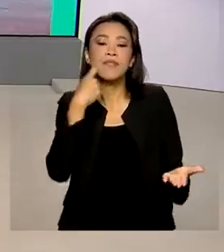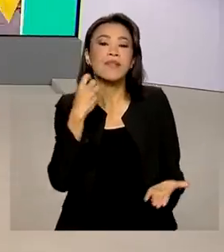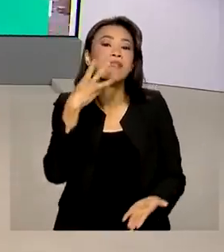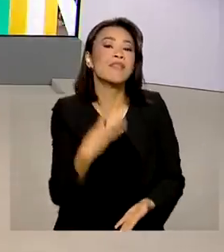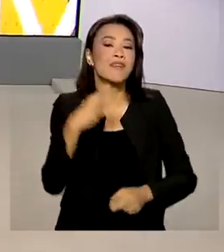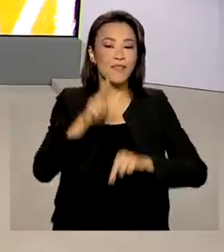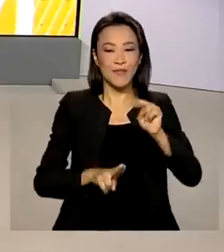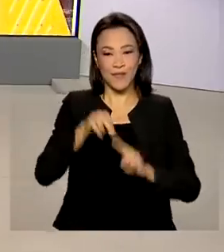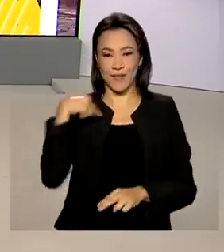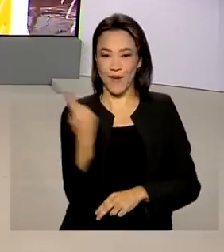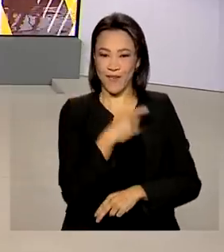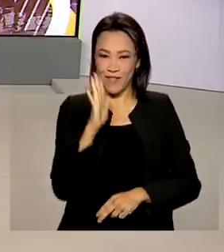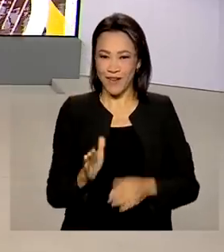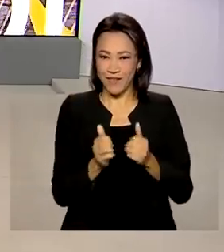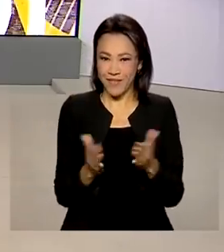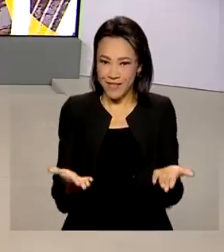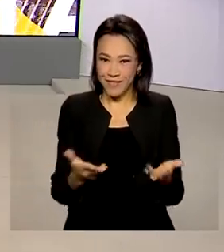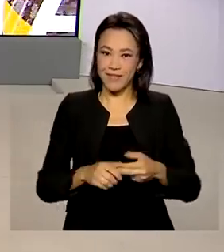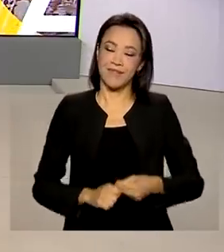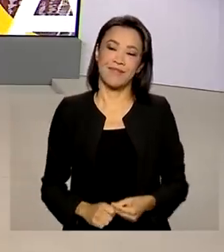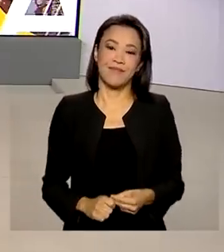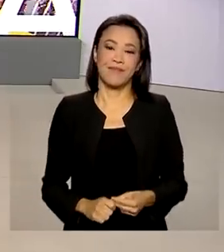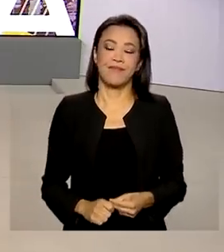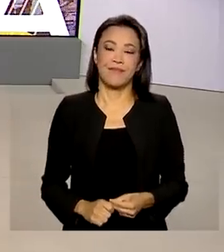junho, o Brasil em dia já está no ar.